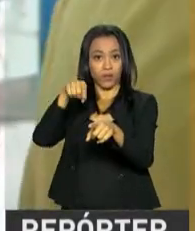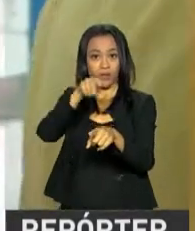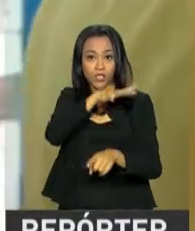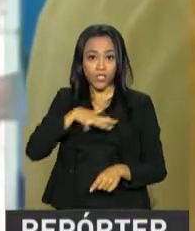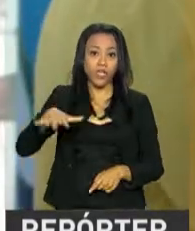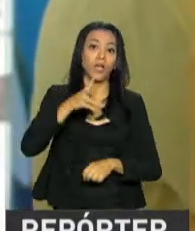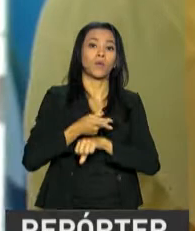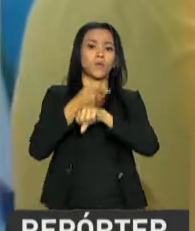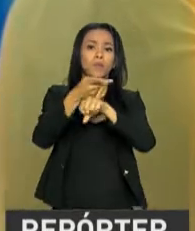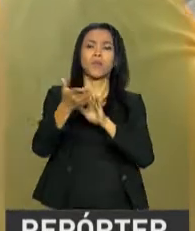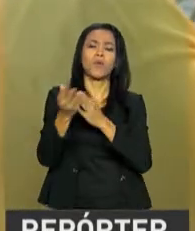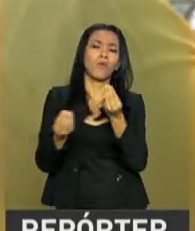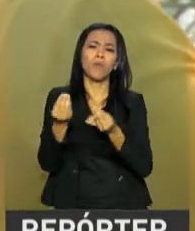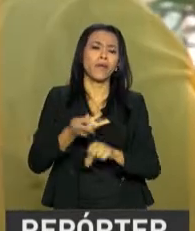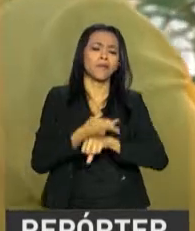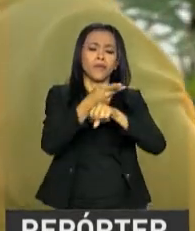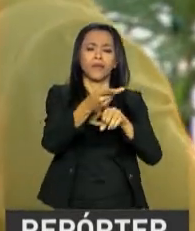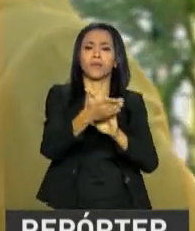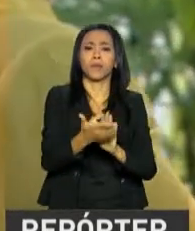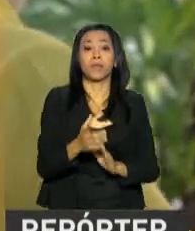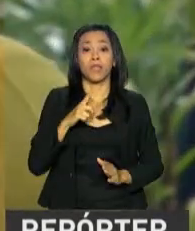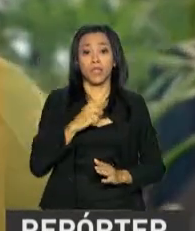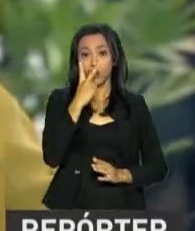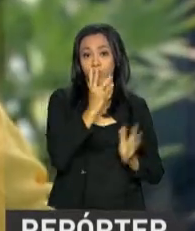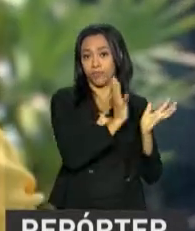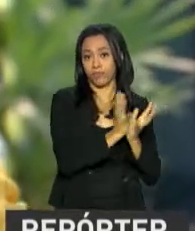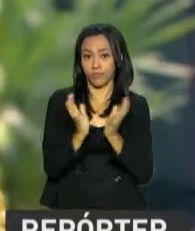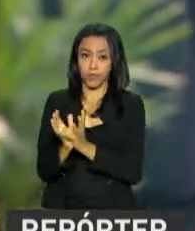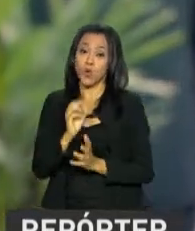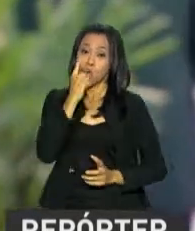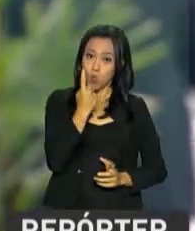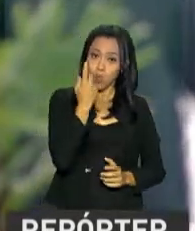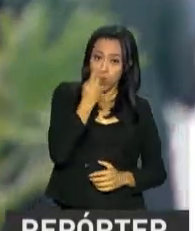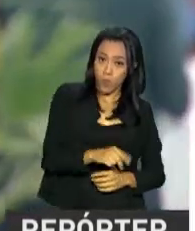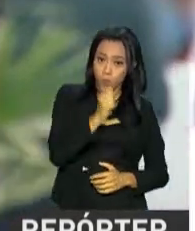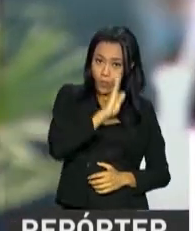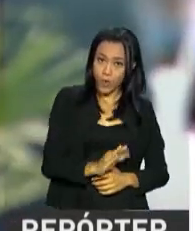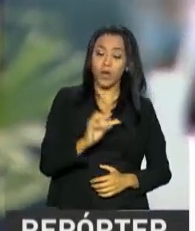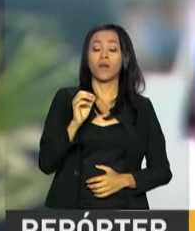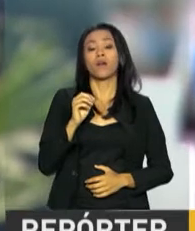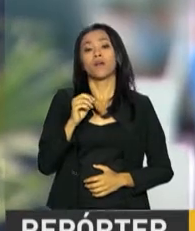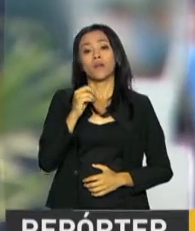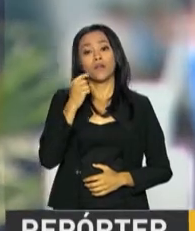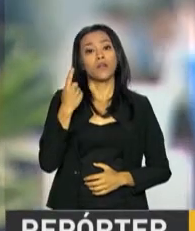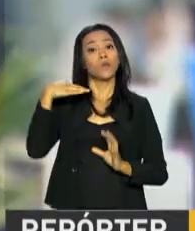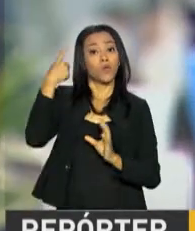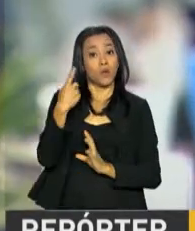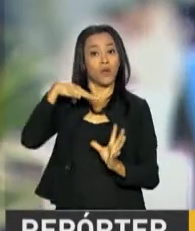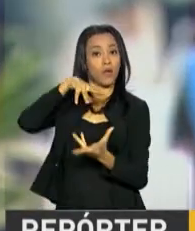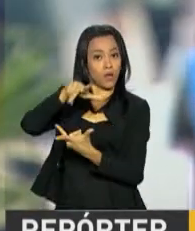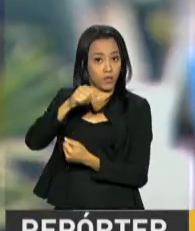como é que funciona então essa premiação? O prêmio acontece em duas etapas, uma nacional e uma internacional. A etapa brasileira